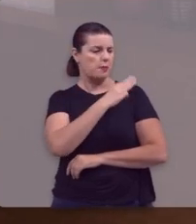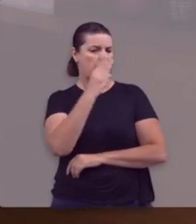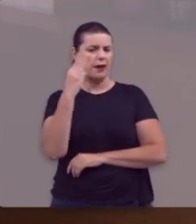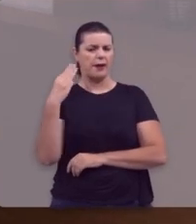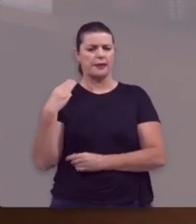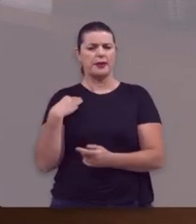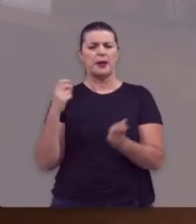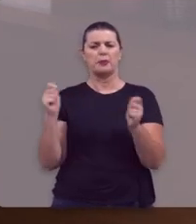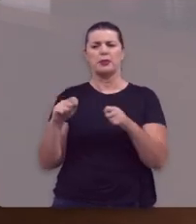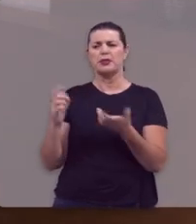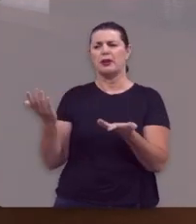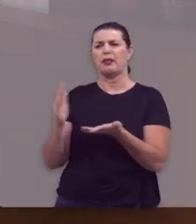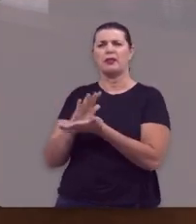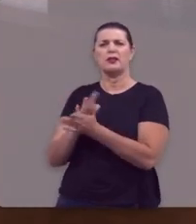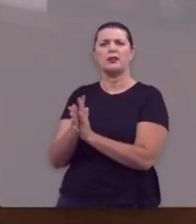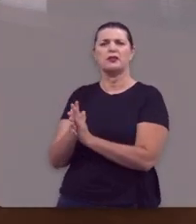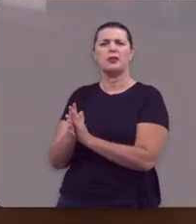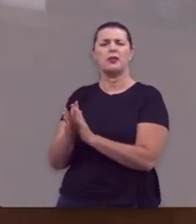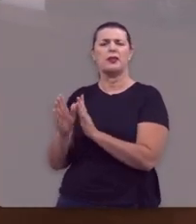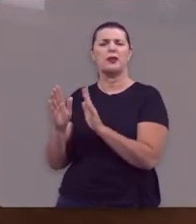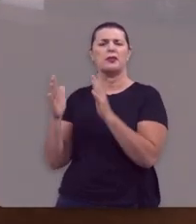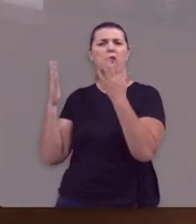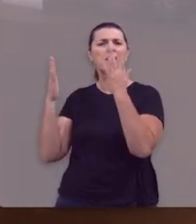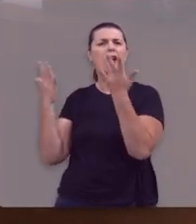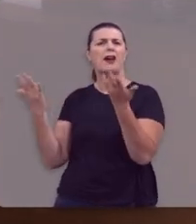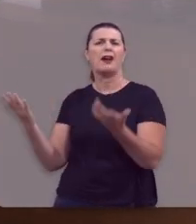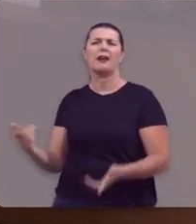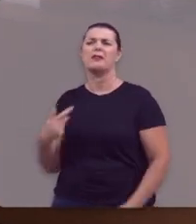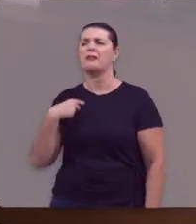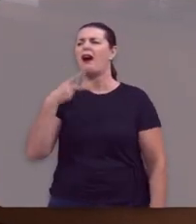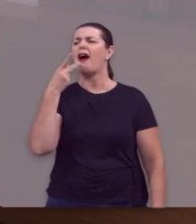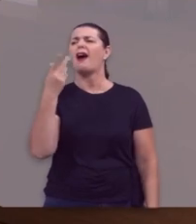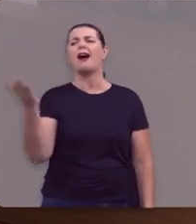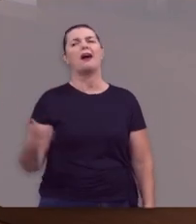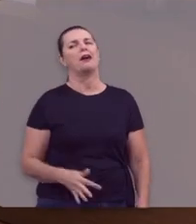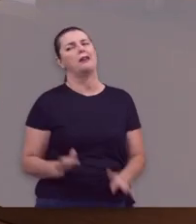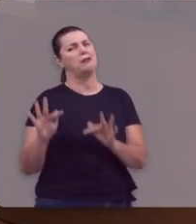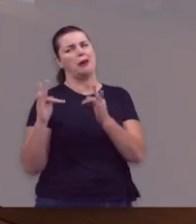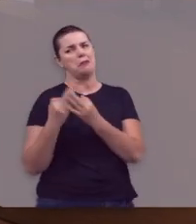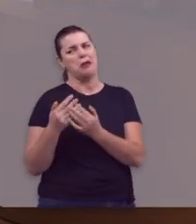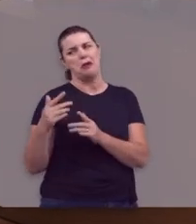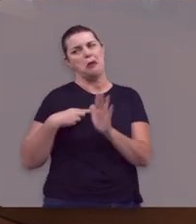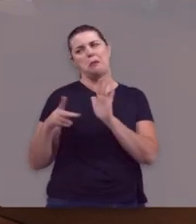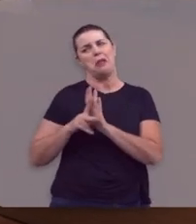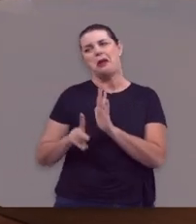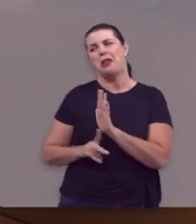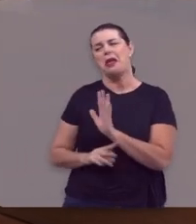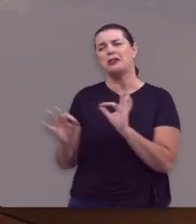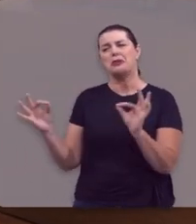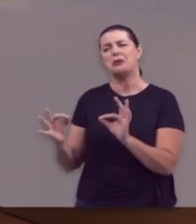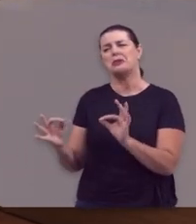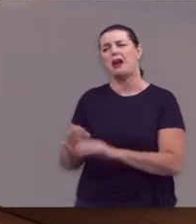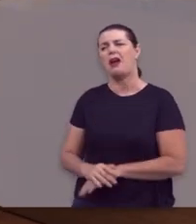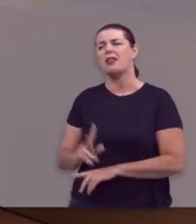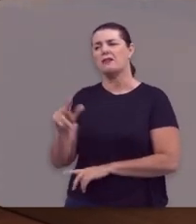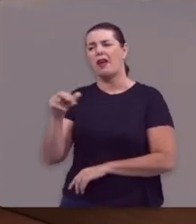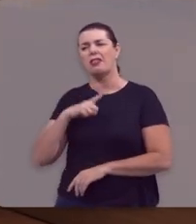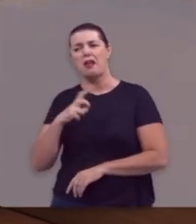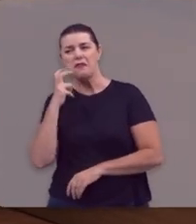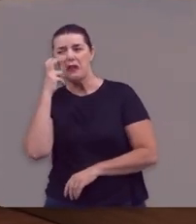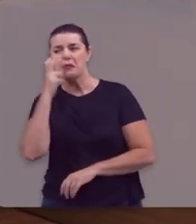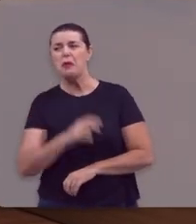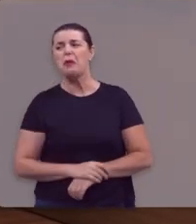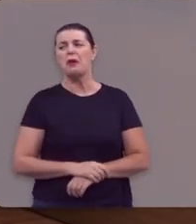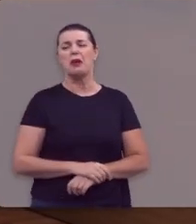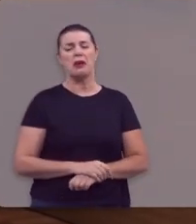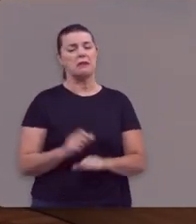Veja, você que Maria poderia ter azedado ainda mais naquela festa, saindo pelos corredores, dizendo, olha, essa família não planejou direito,